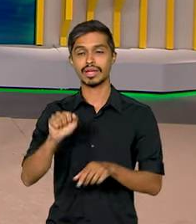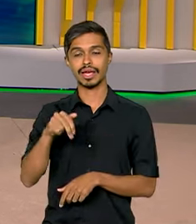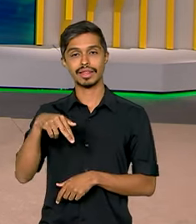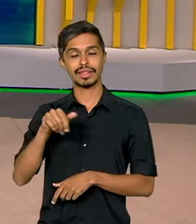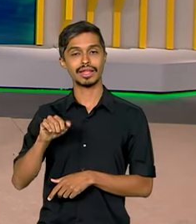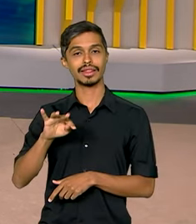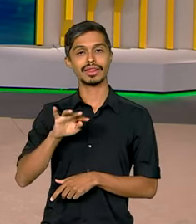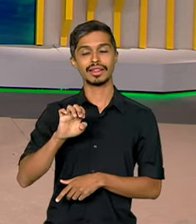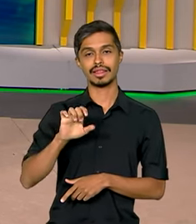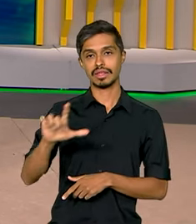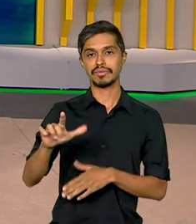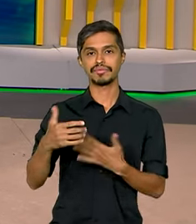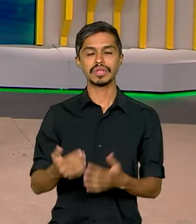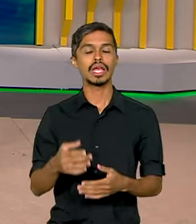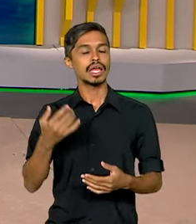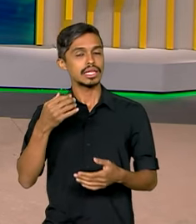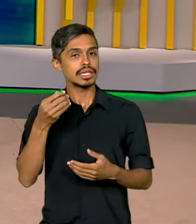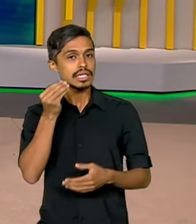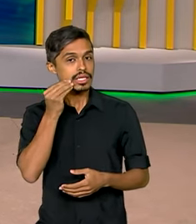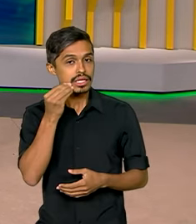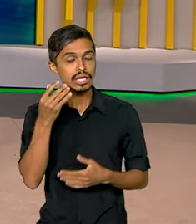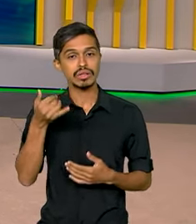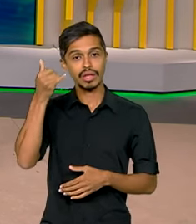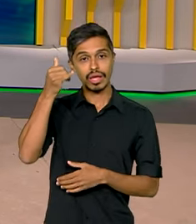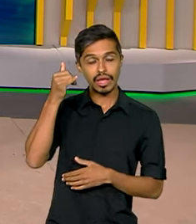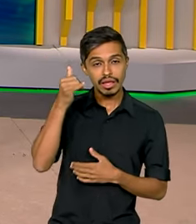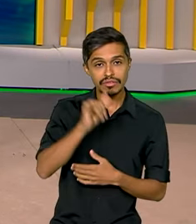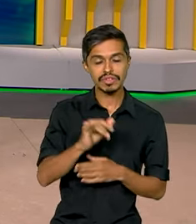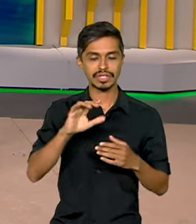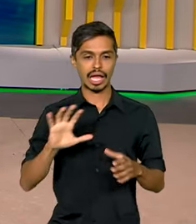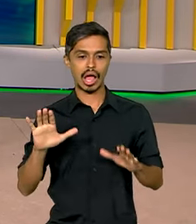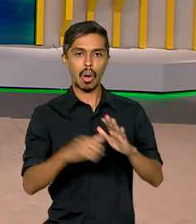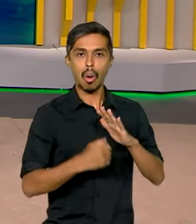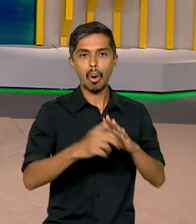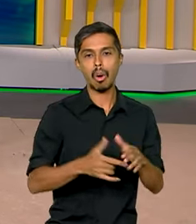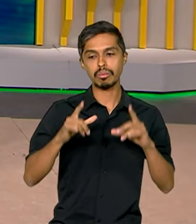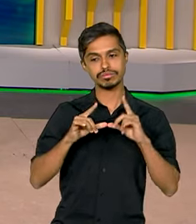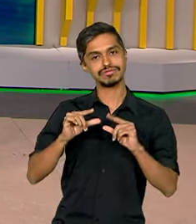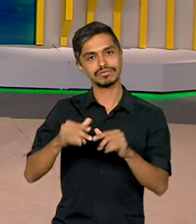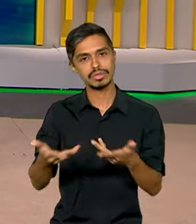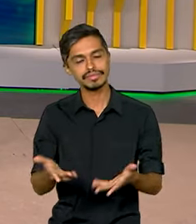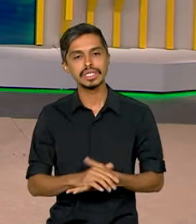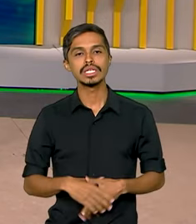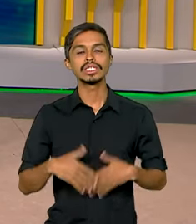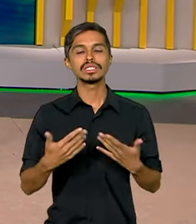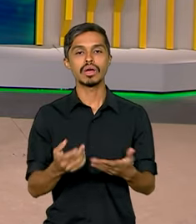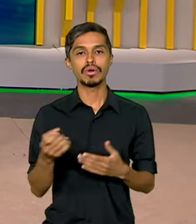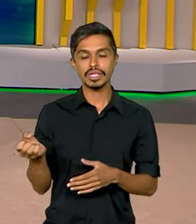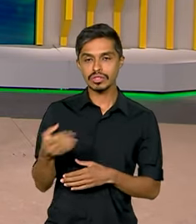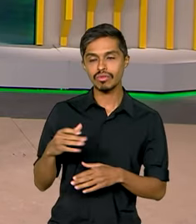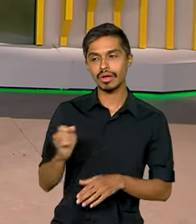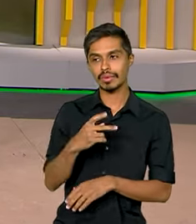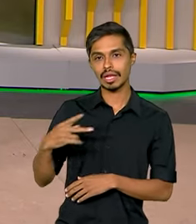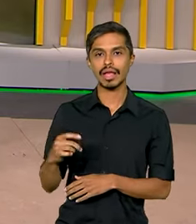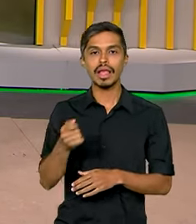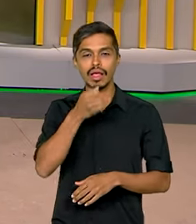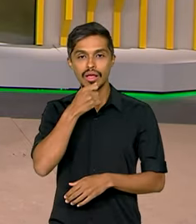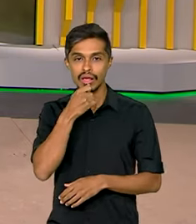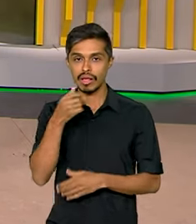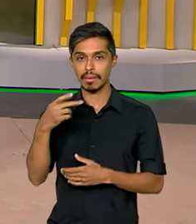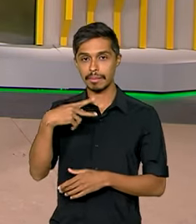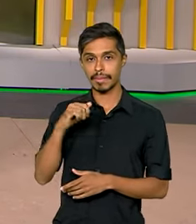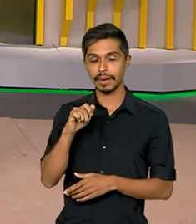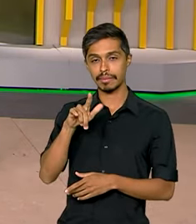roubos e furtos com a tecnologia. Mas quem tem mais detalhes sobre esse novo aplicativo é o repórter Pablo Mundim,